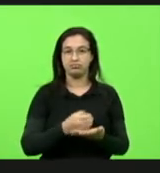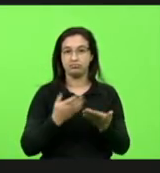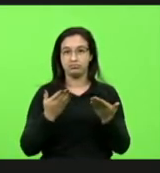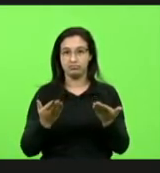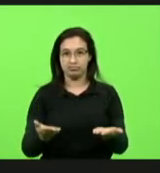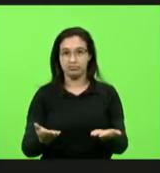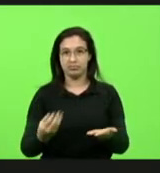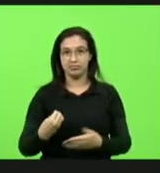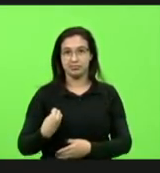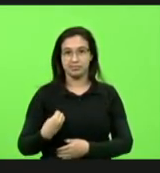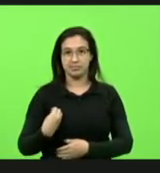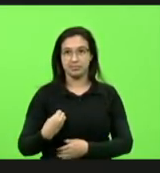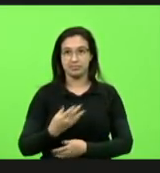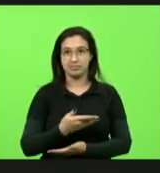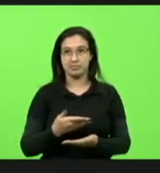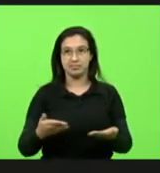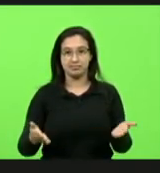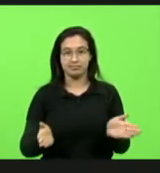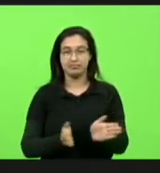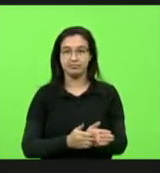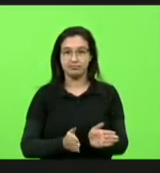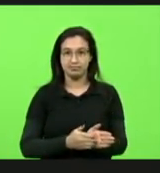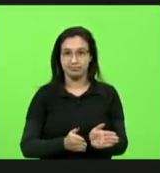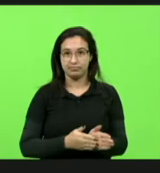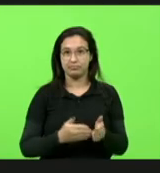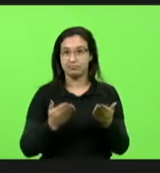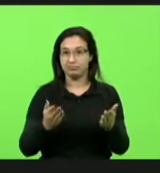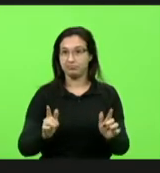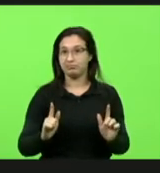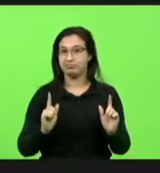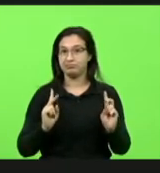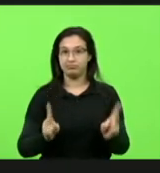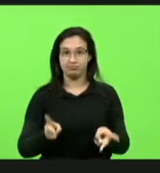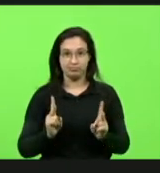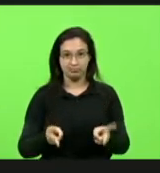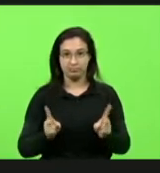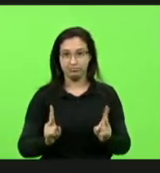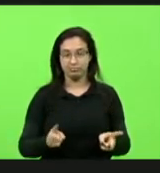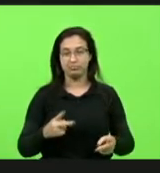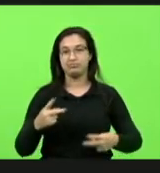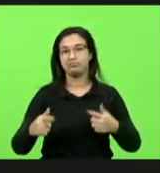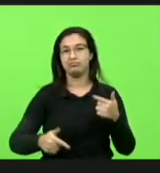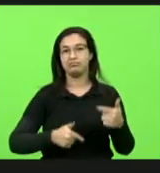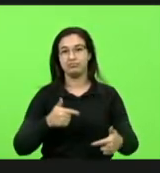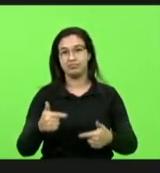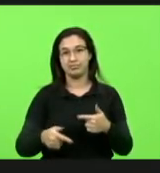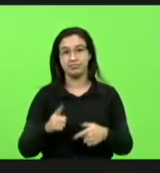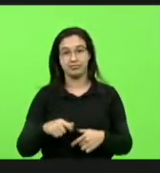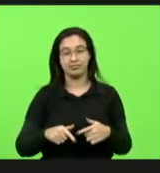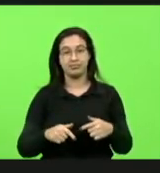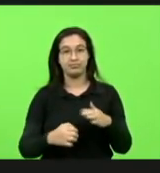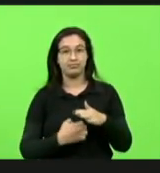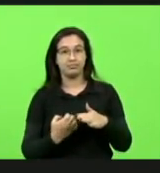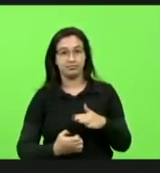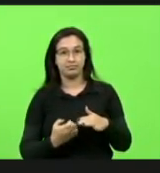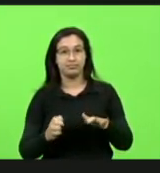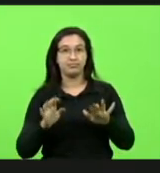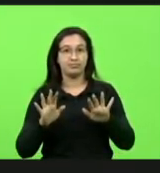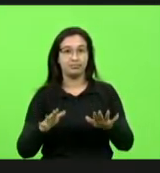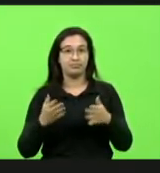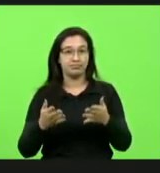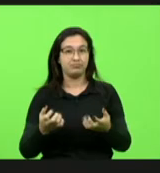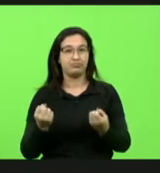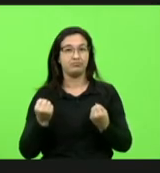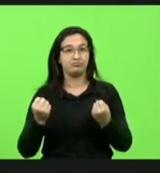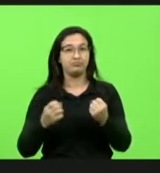esse nosso parabéns a eles que estão aí sempre dando a sua parcela de cooperação. Claro, é uma empresa, mas dão a sua parcela de cooperação às nossas forças